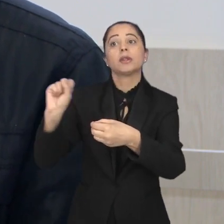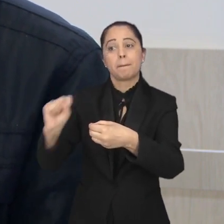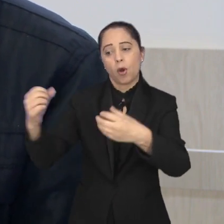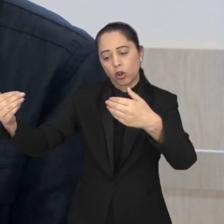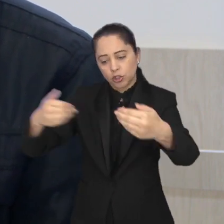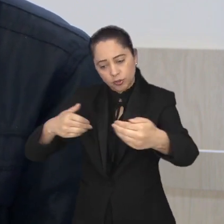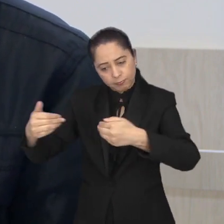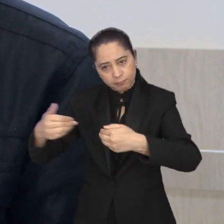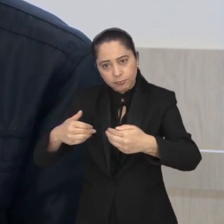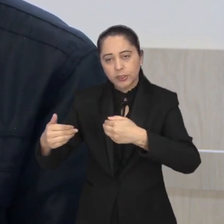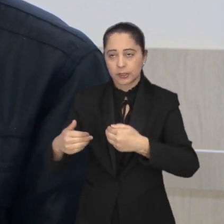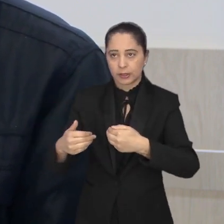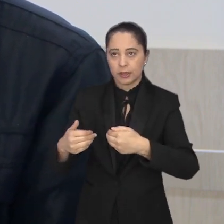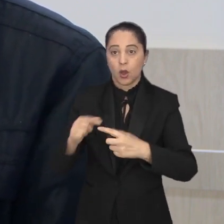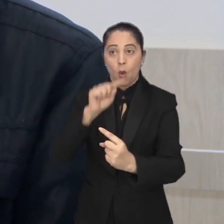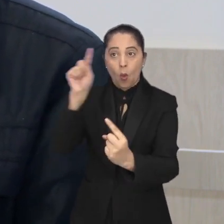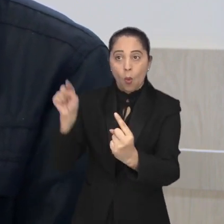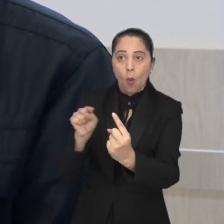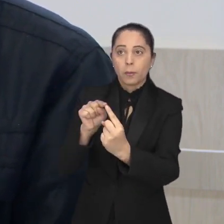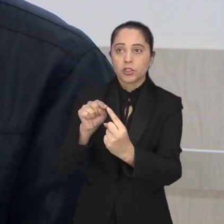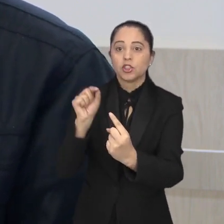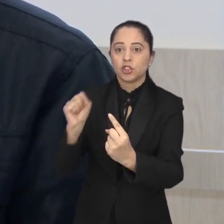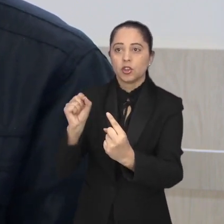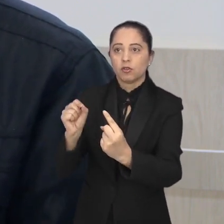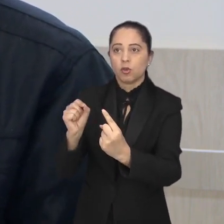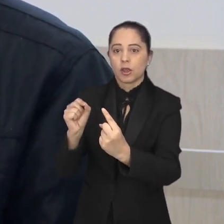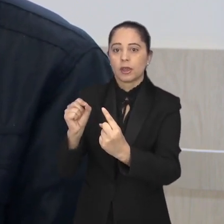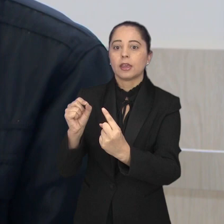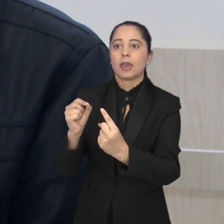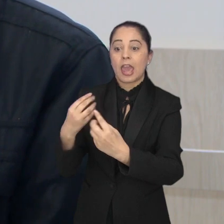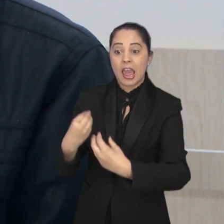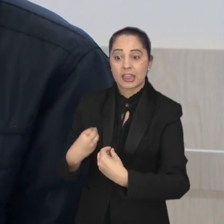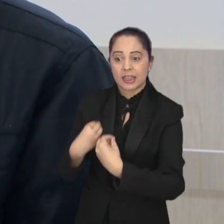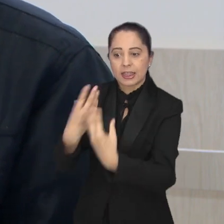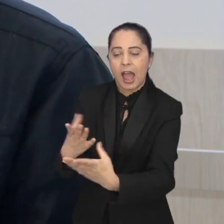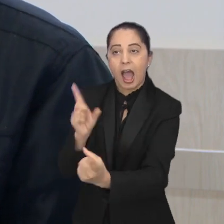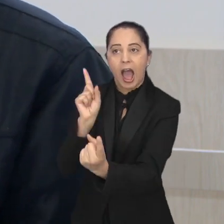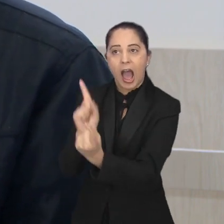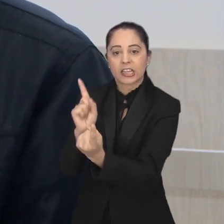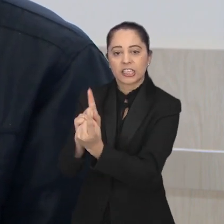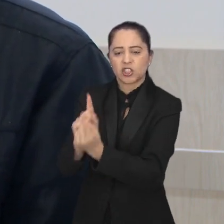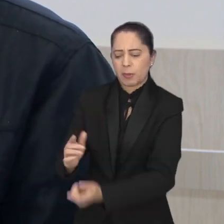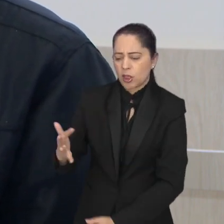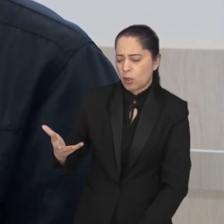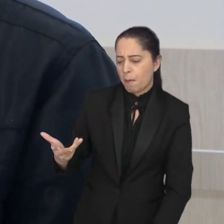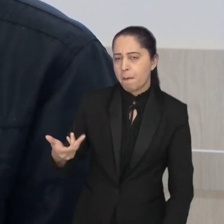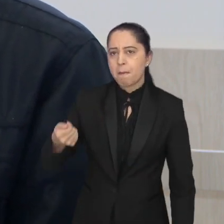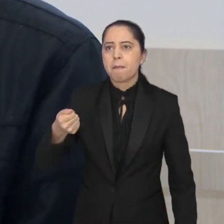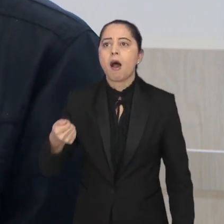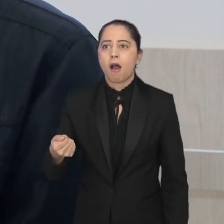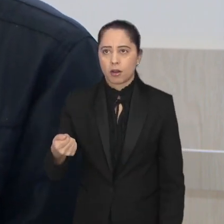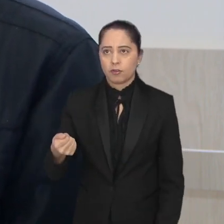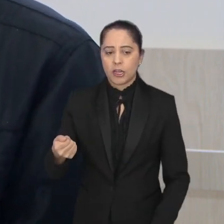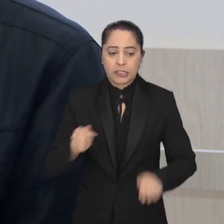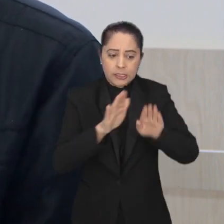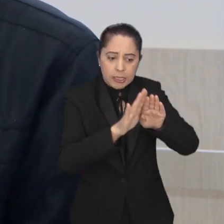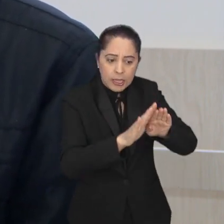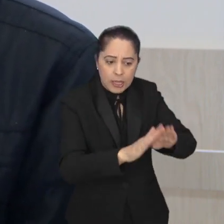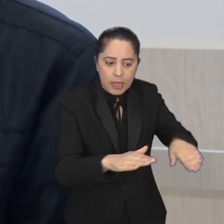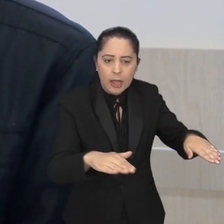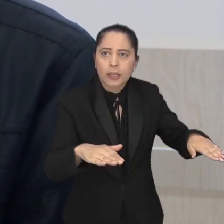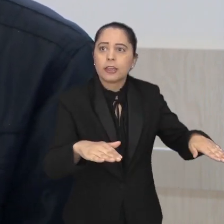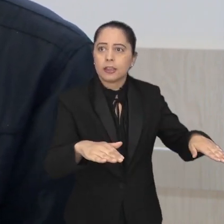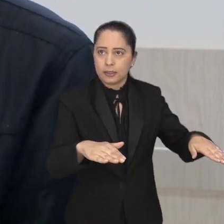é, de fato, promover e dar uma assistência de alto nível para que essa criança,